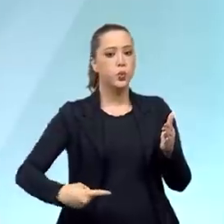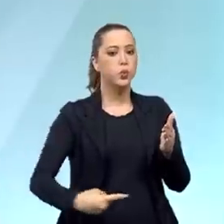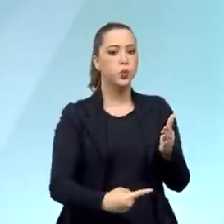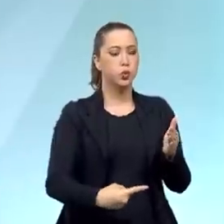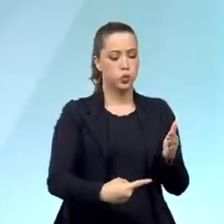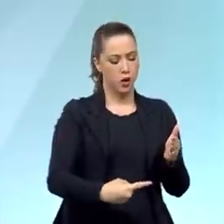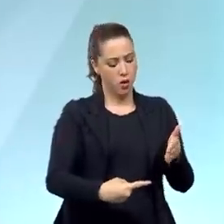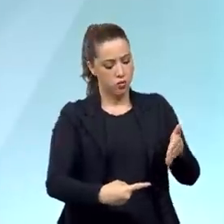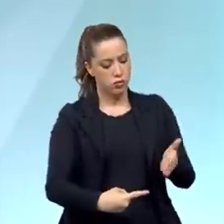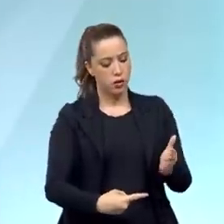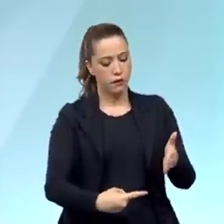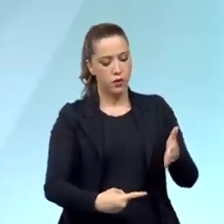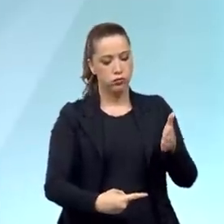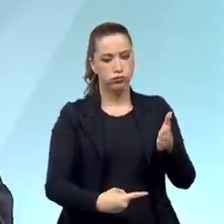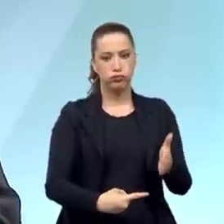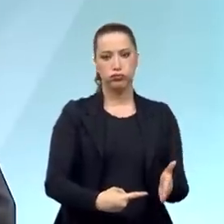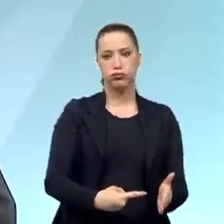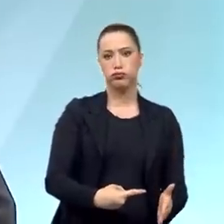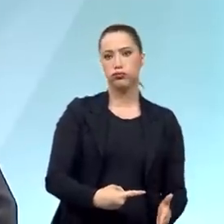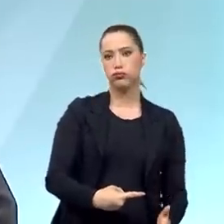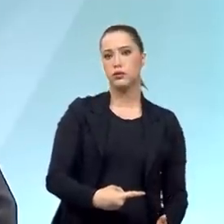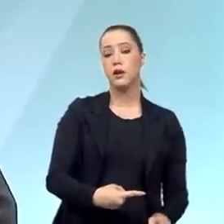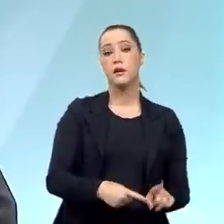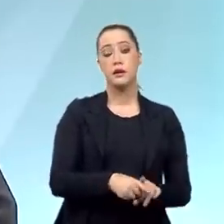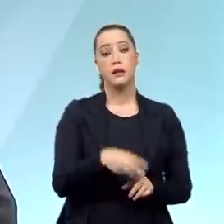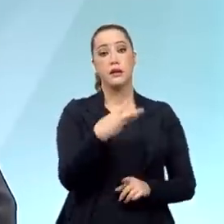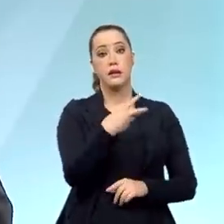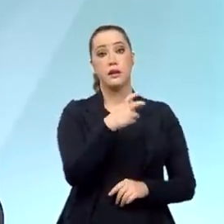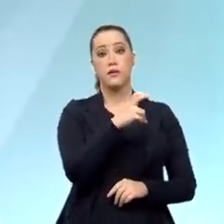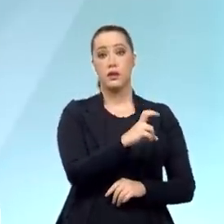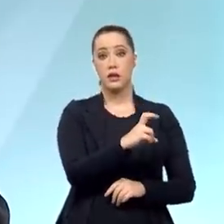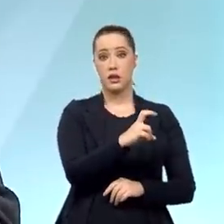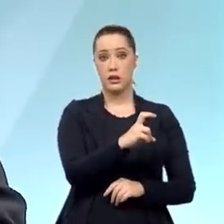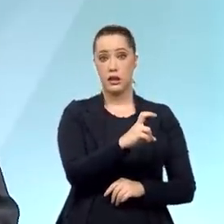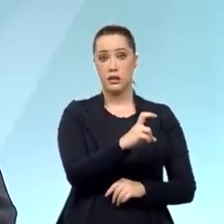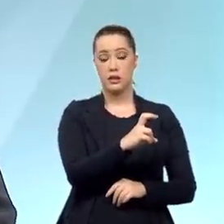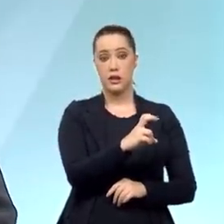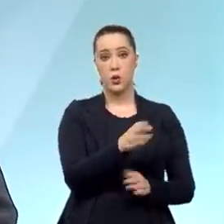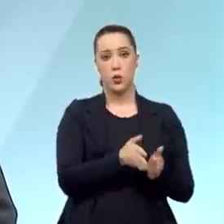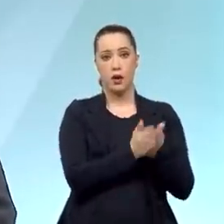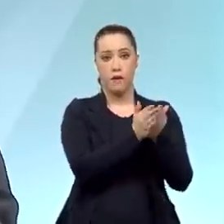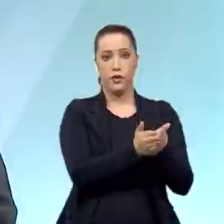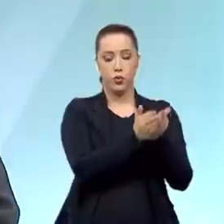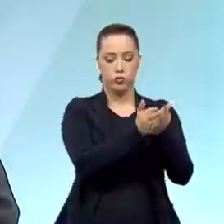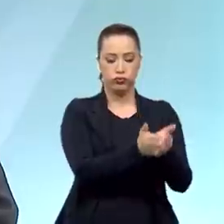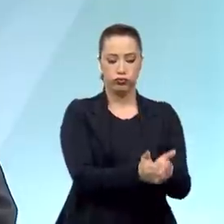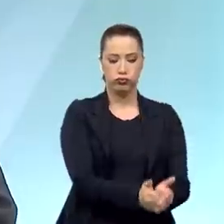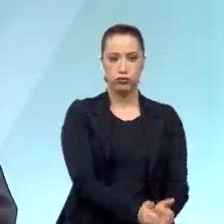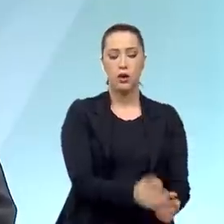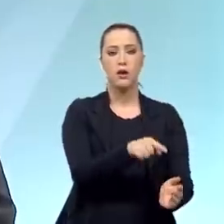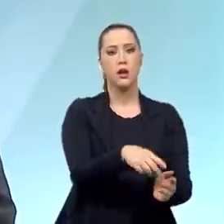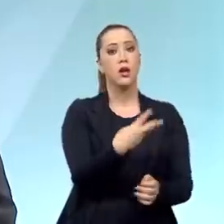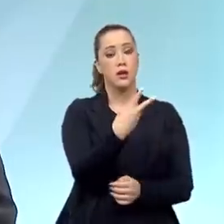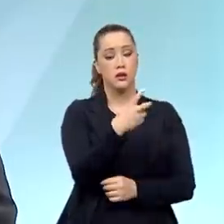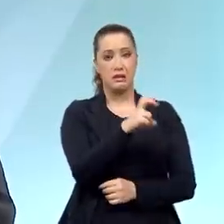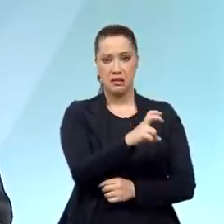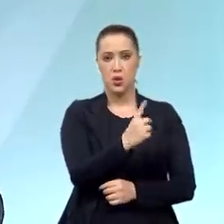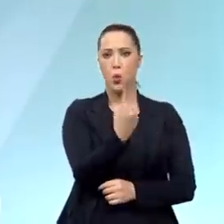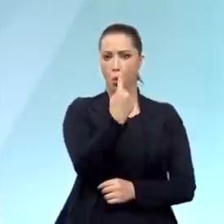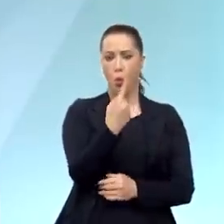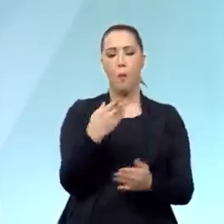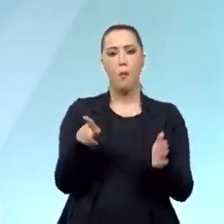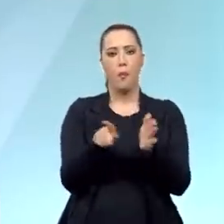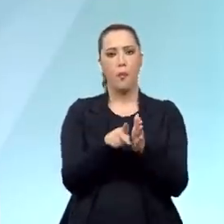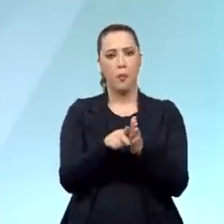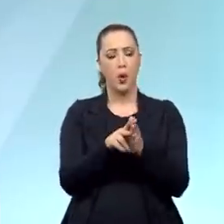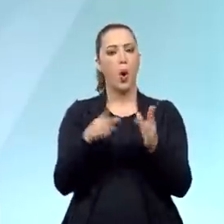história dos afundamentos, que foram 35 afundamentos de navios, um deles da marinha, um navio auxiliar da marinha. Esse